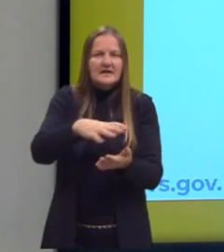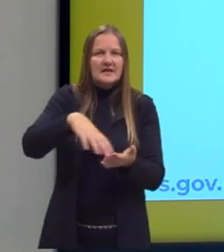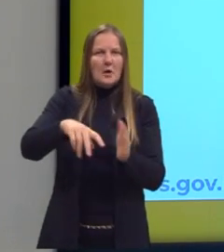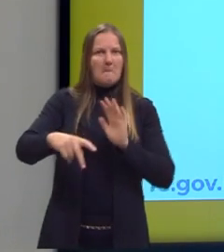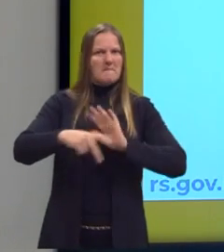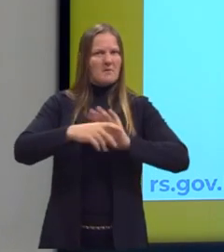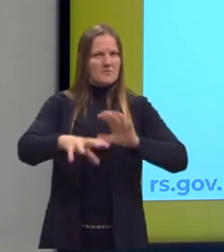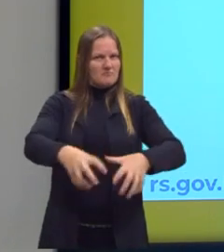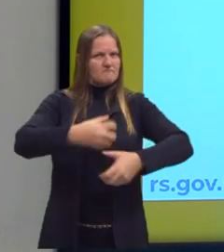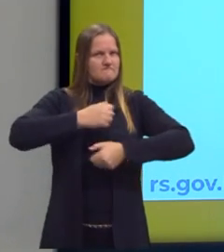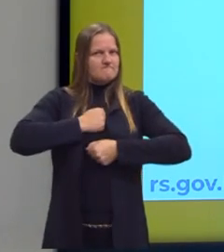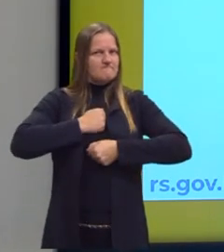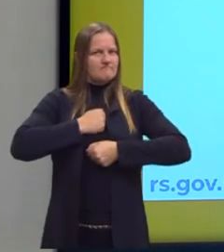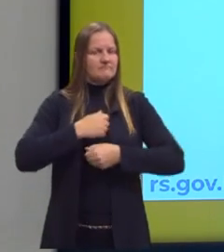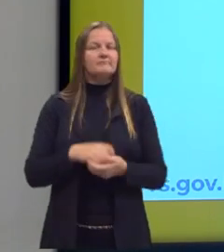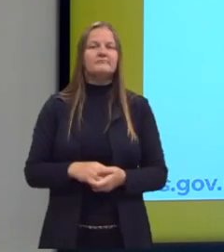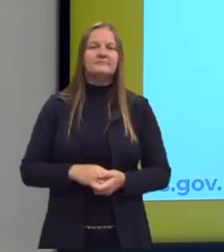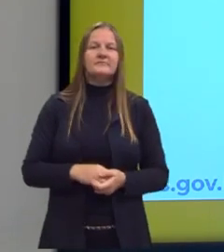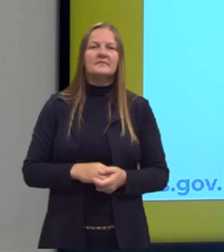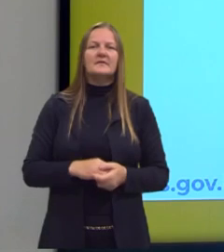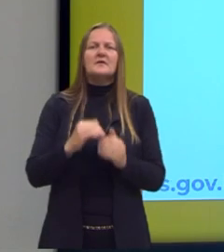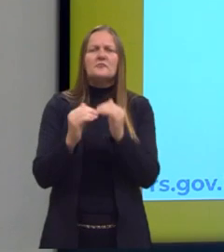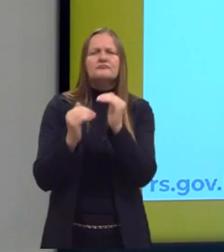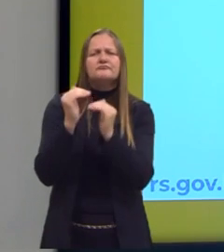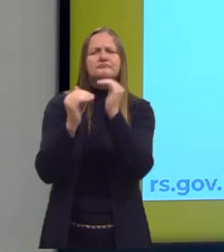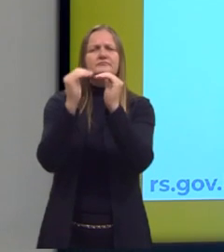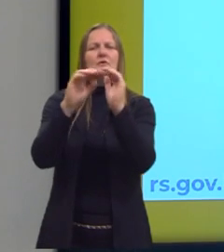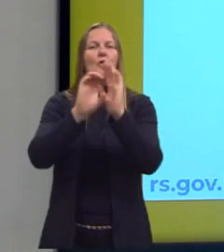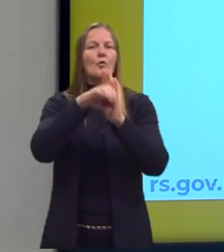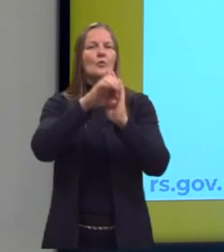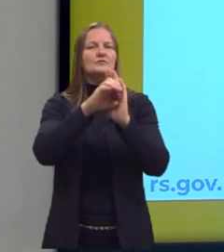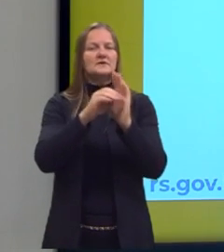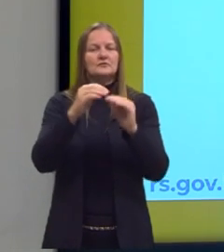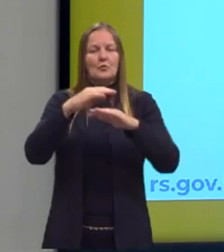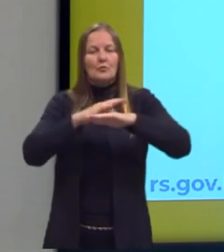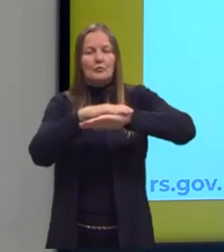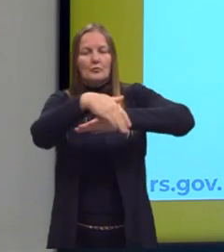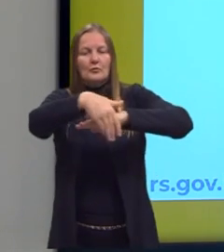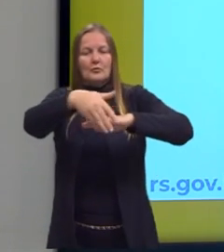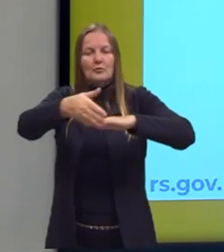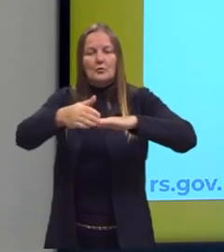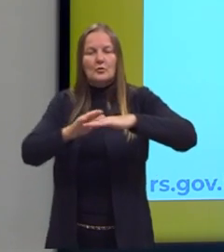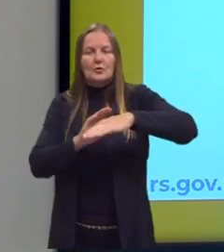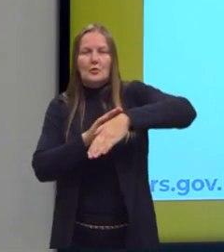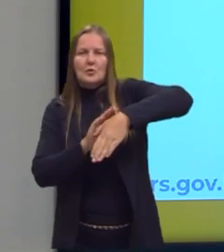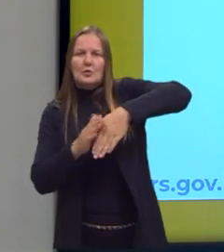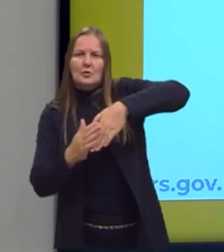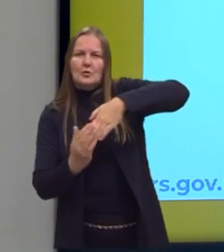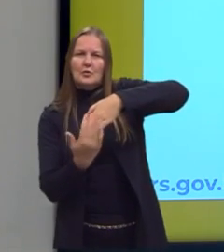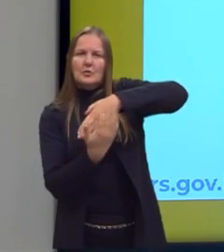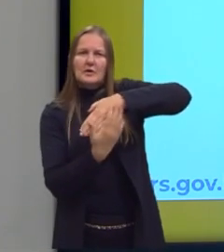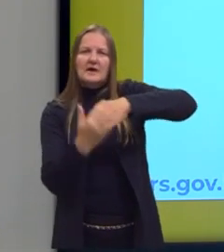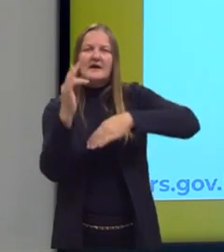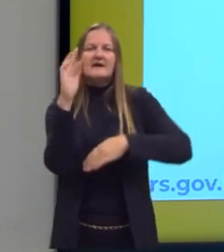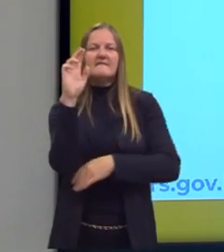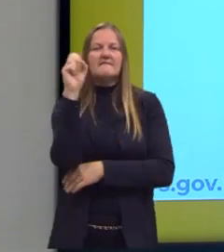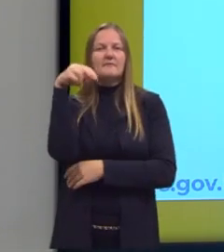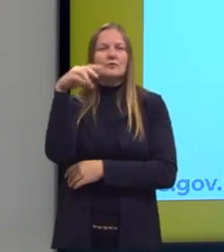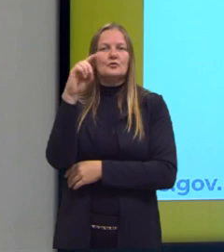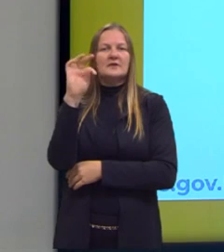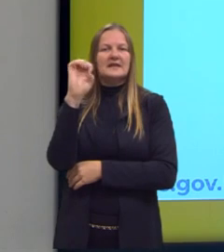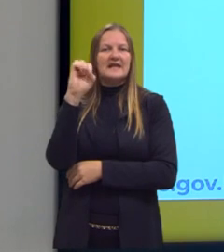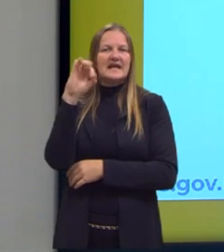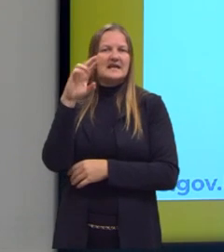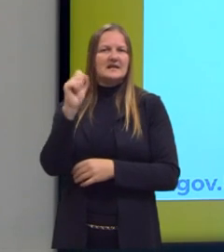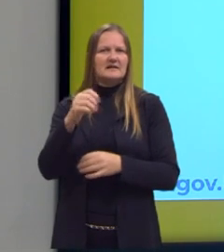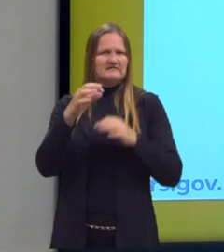seu. Aprimoramento do conceito de fronteira. Também não. Esse conceito ainda estava sendo debatido. Então,